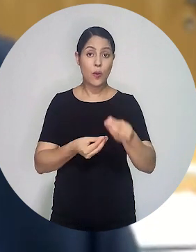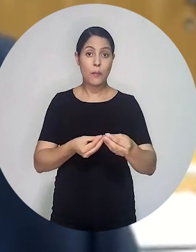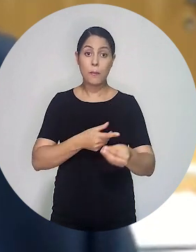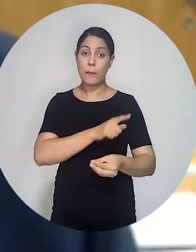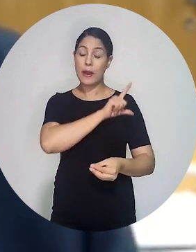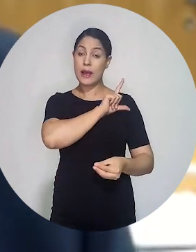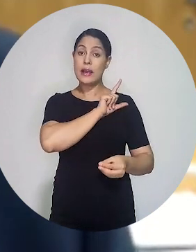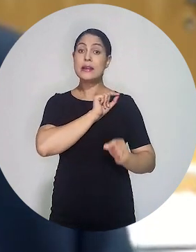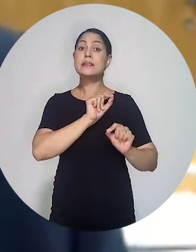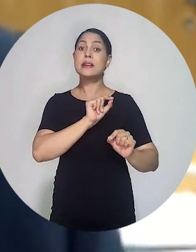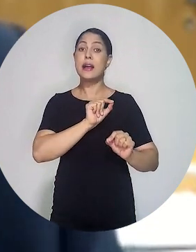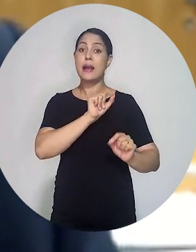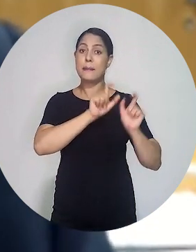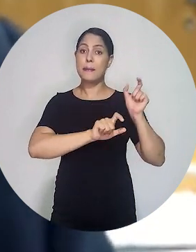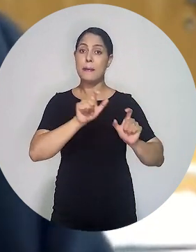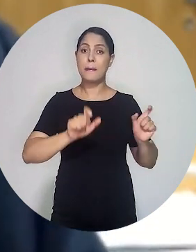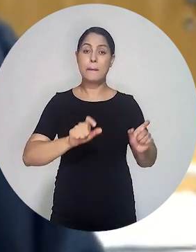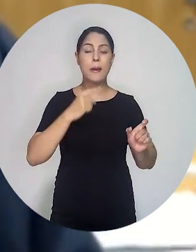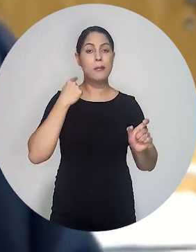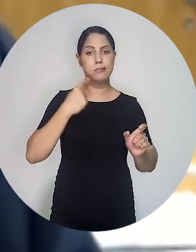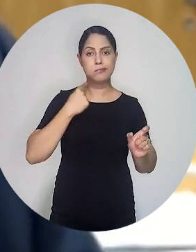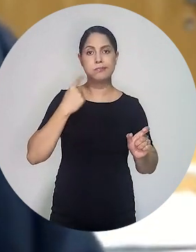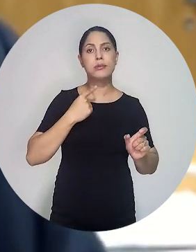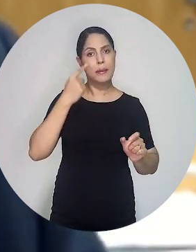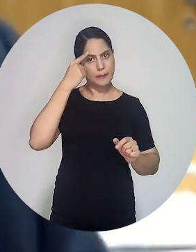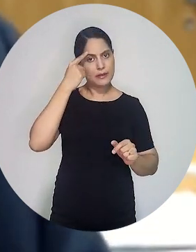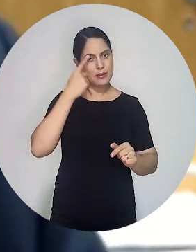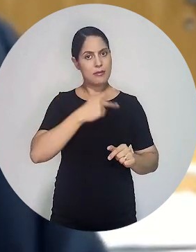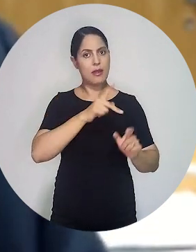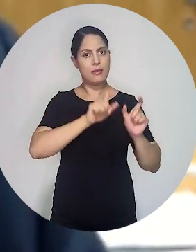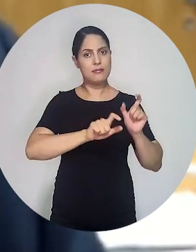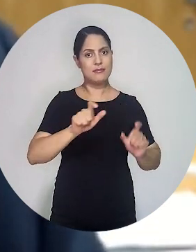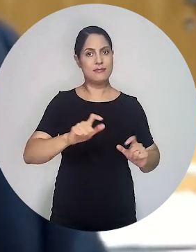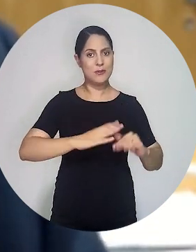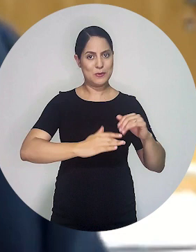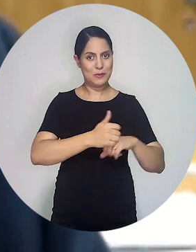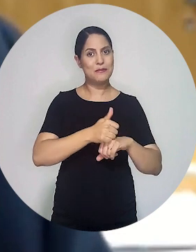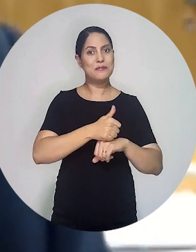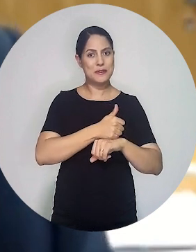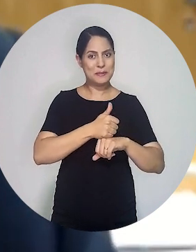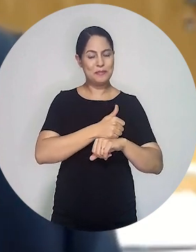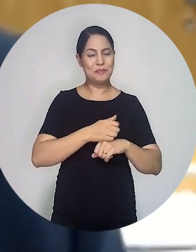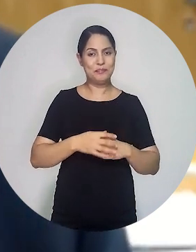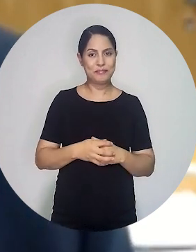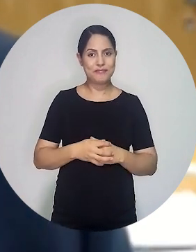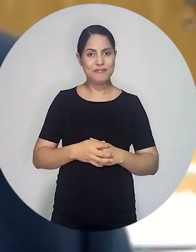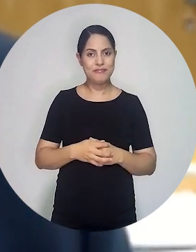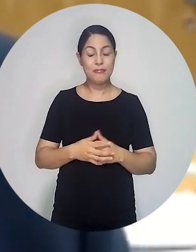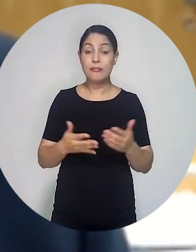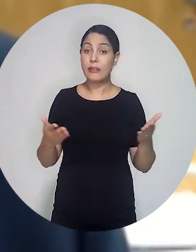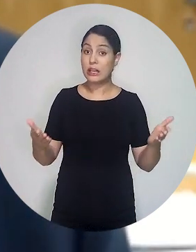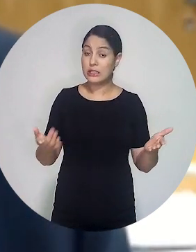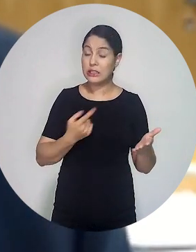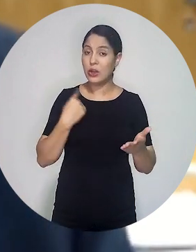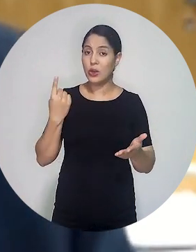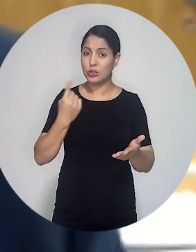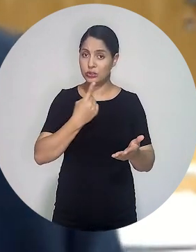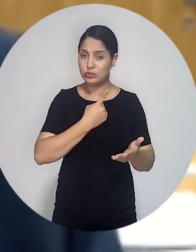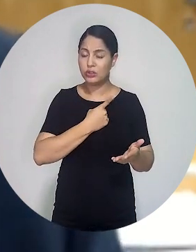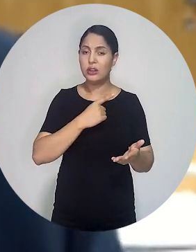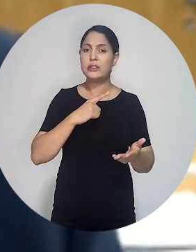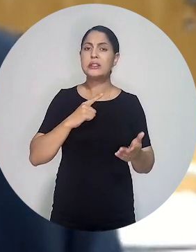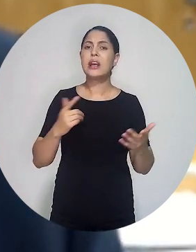sociedades é pensar antes naqueles que as compõem, que são os advogados. E aí é que estamos